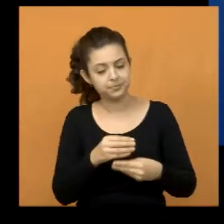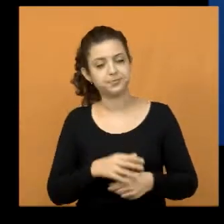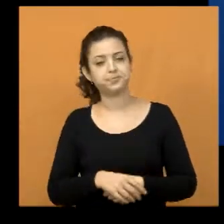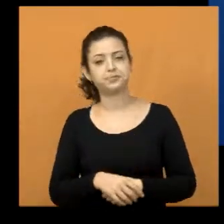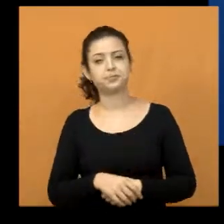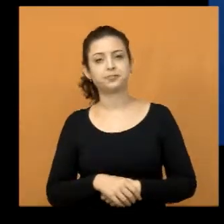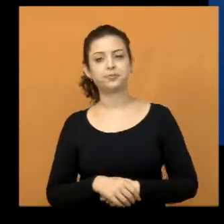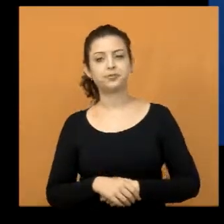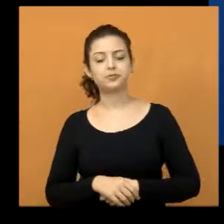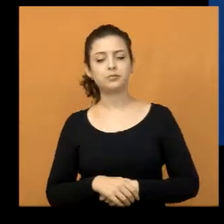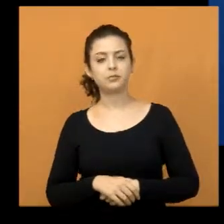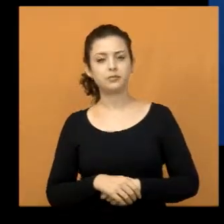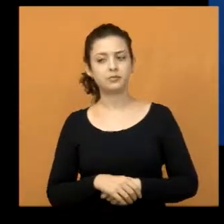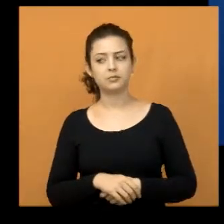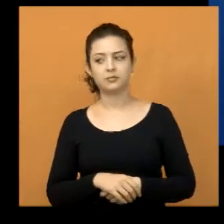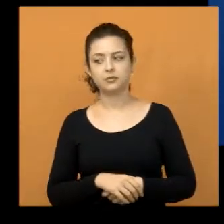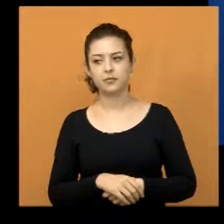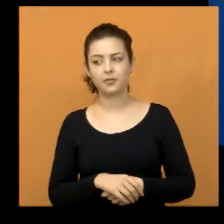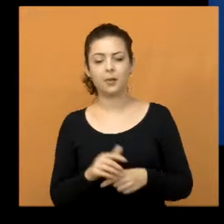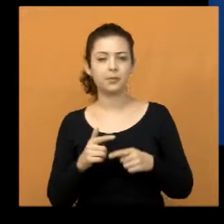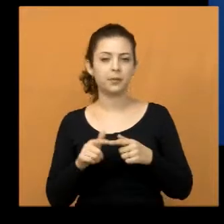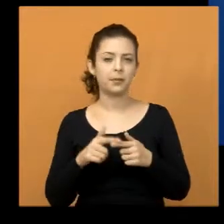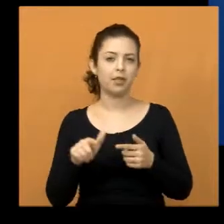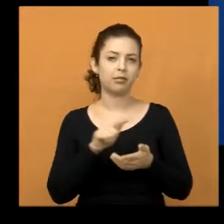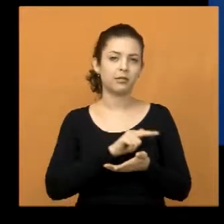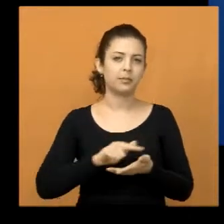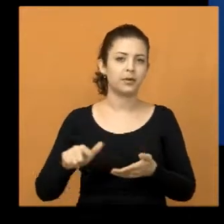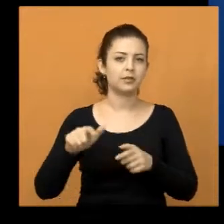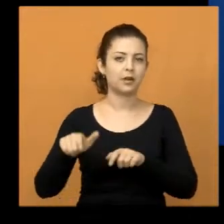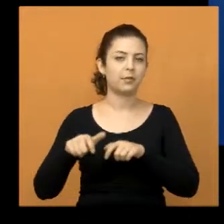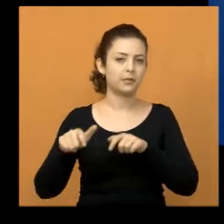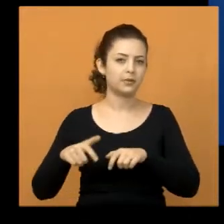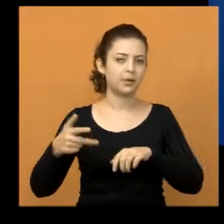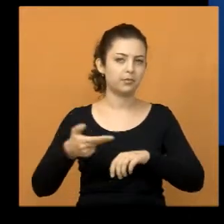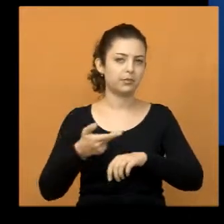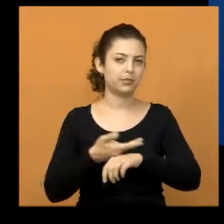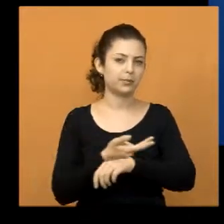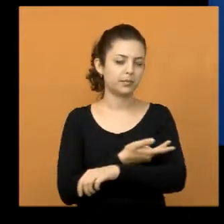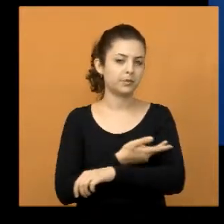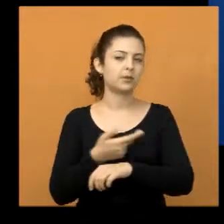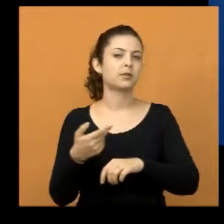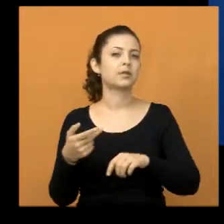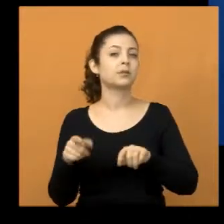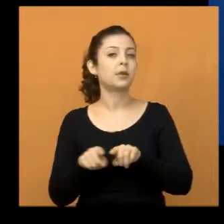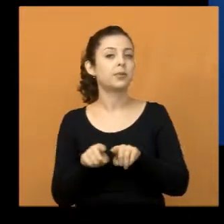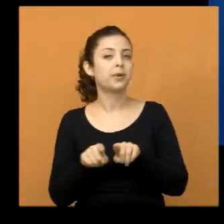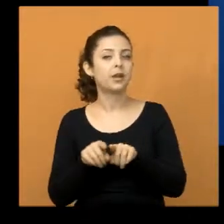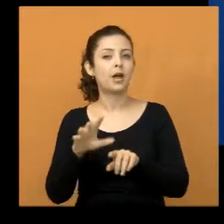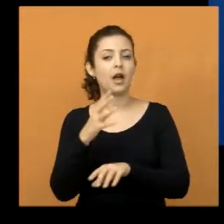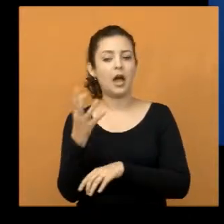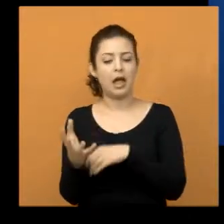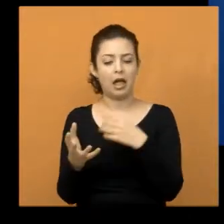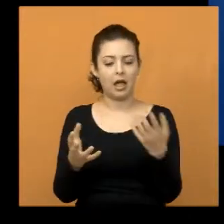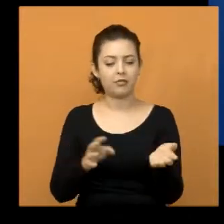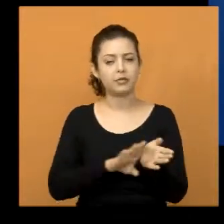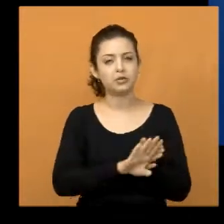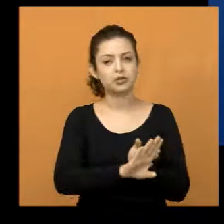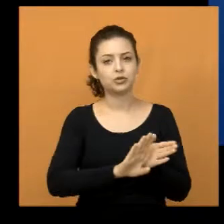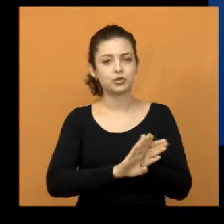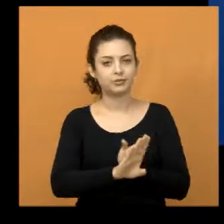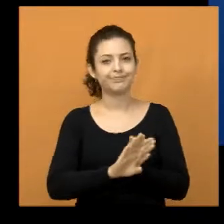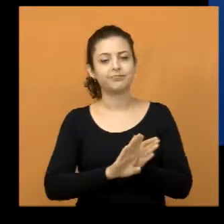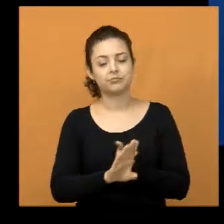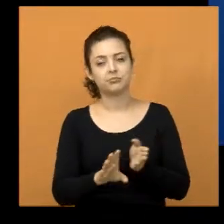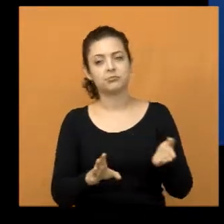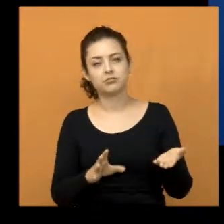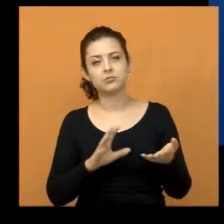amenizada, pelo menos. Problema de limpeza, de capina, e da retirada dessas árvores caídas, que, sem